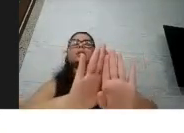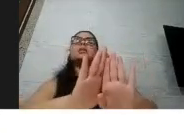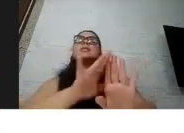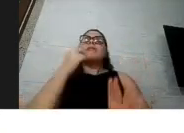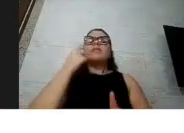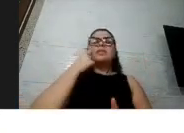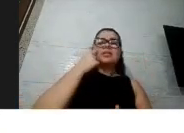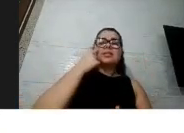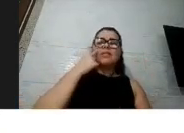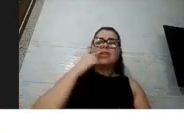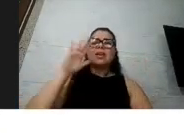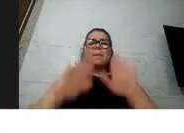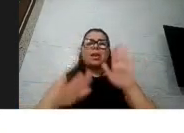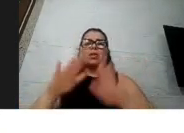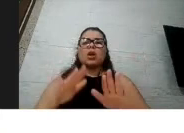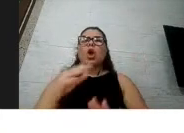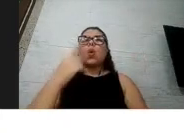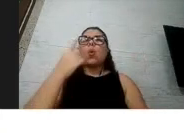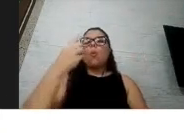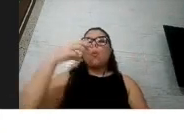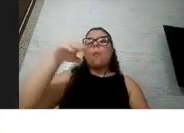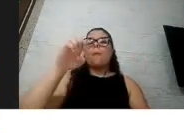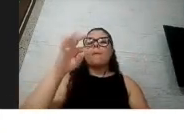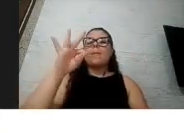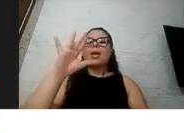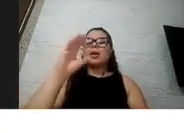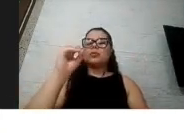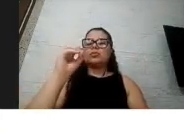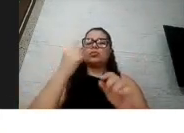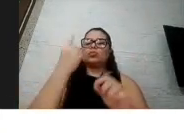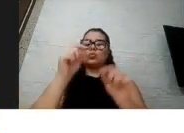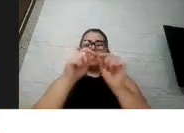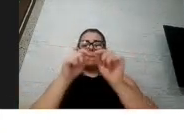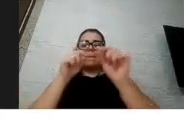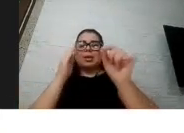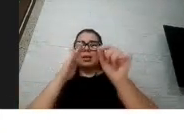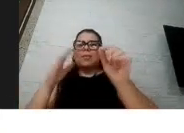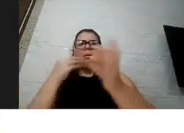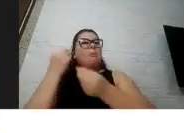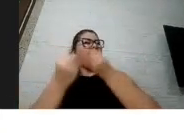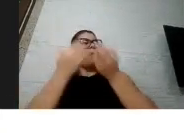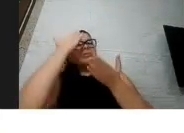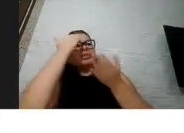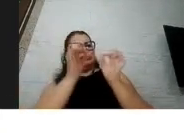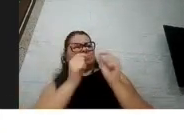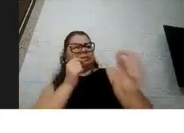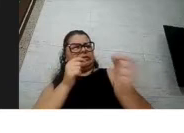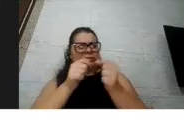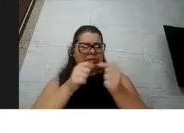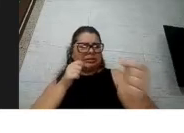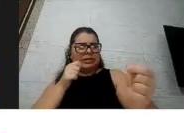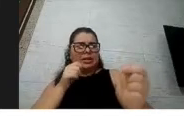que pelo menos um metro e meio, né, mas quanto que é um metro e meio? Como é que a gente consegue saber? Então, usar